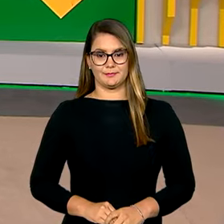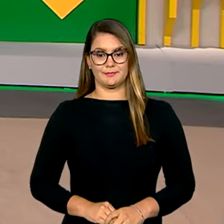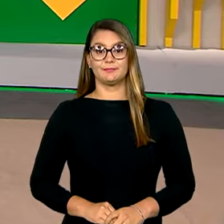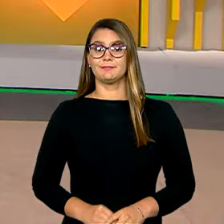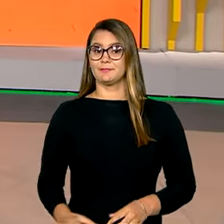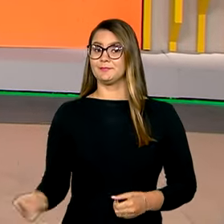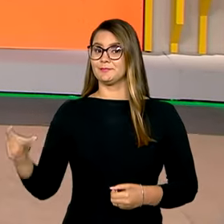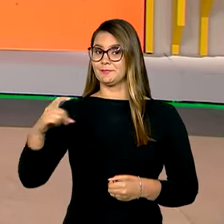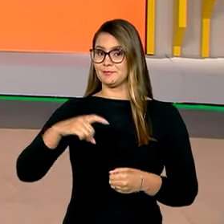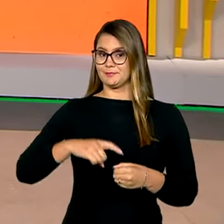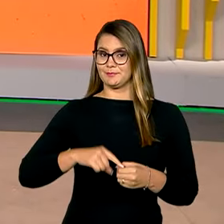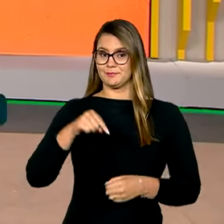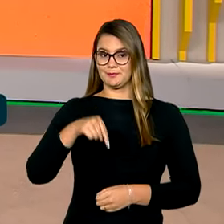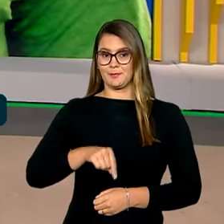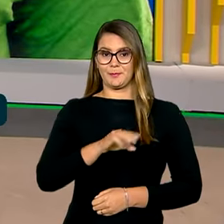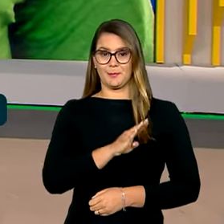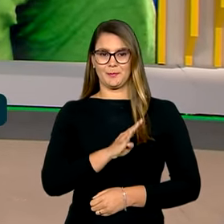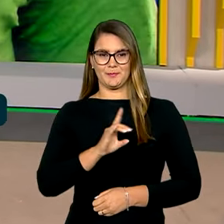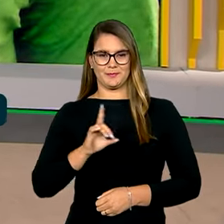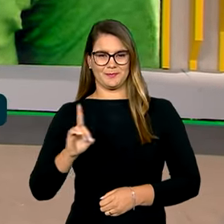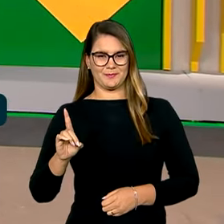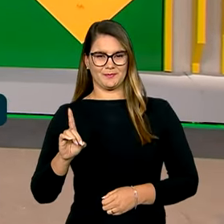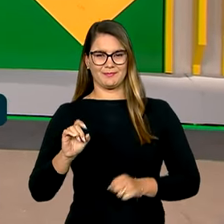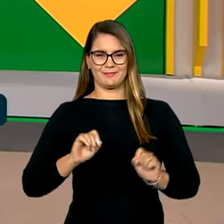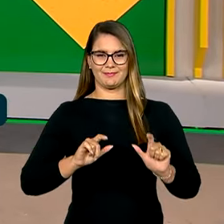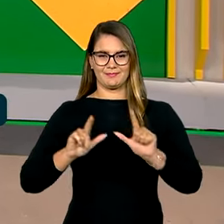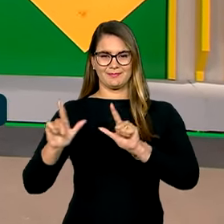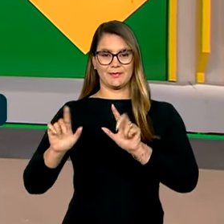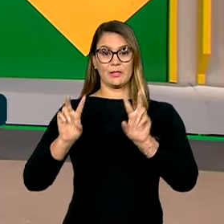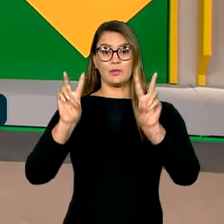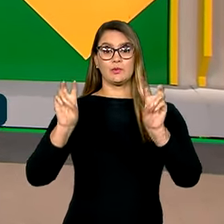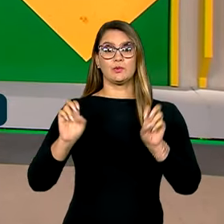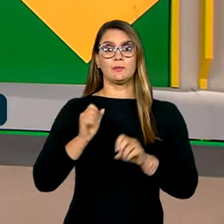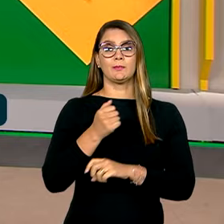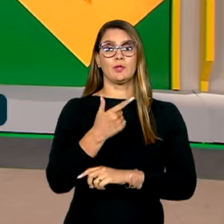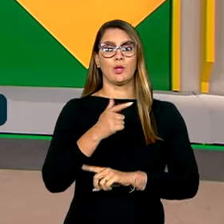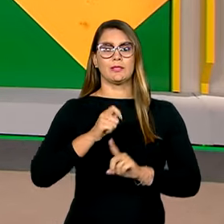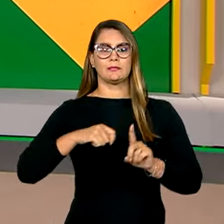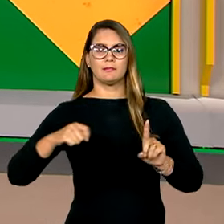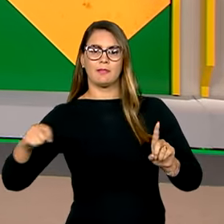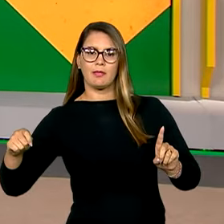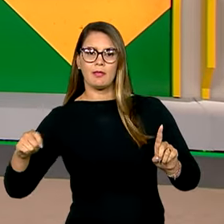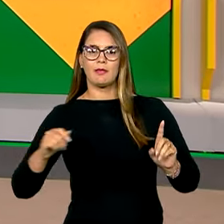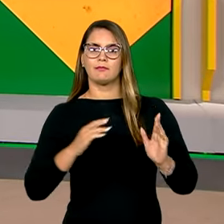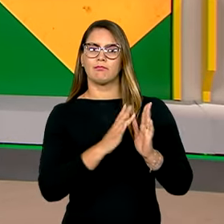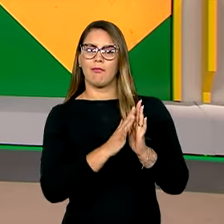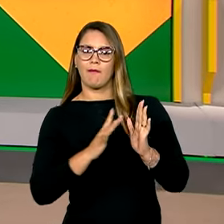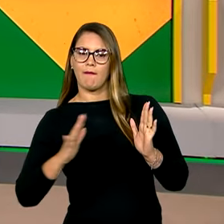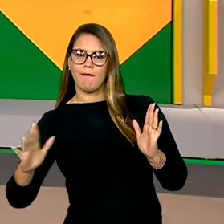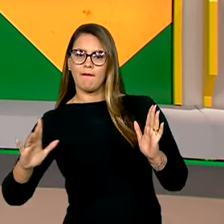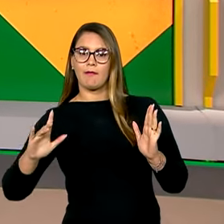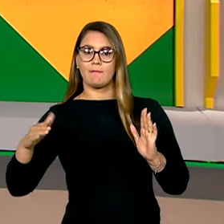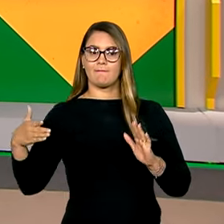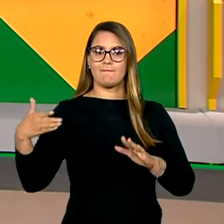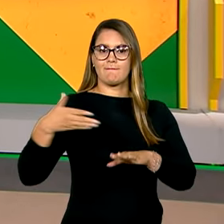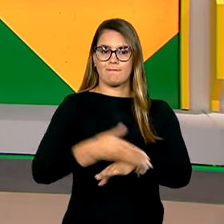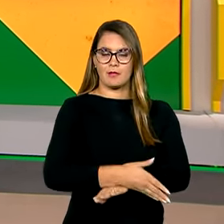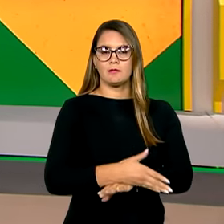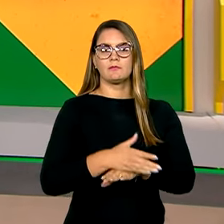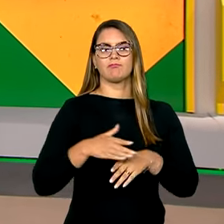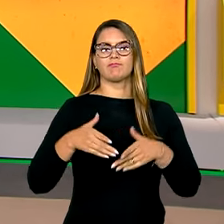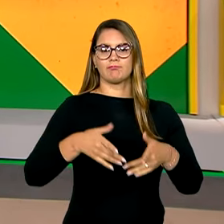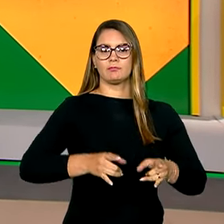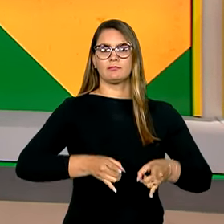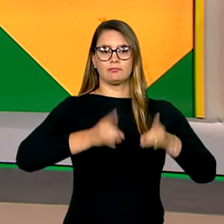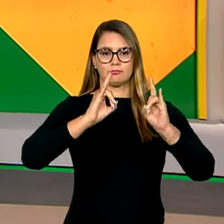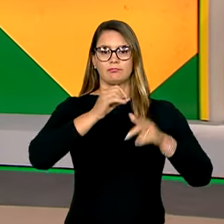Já estamos de volta aqui no Brasil em Dia com uma reportagem sobre os 12 meses que se passaram no país depois da invasão e ataque